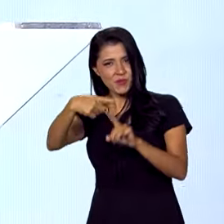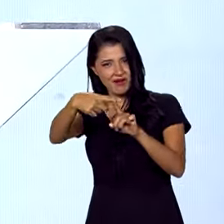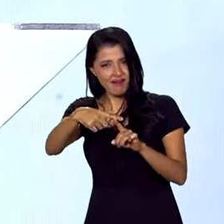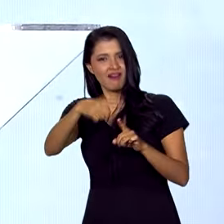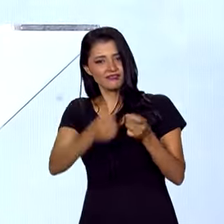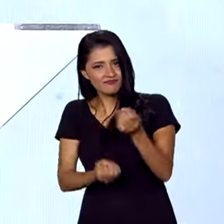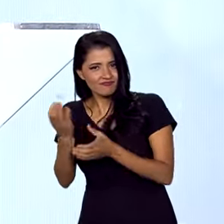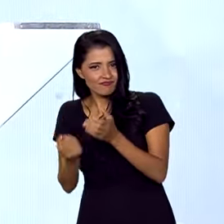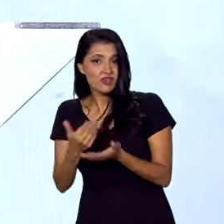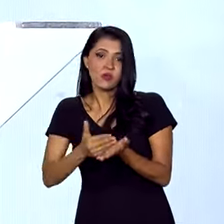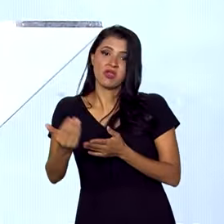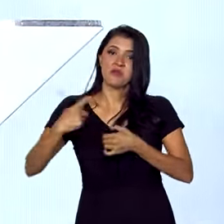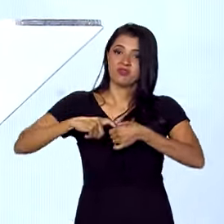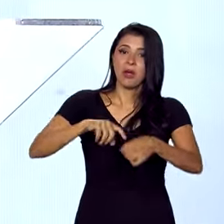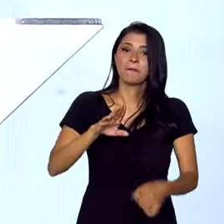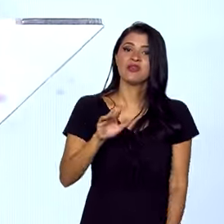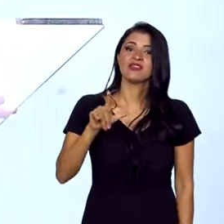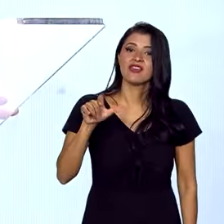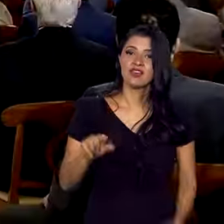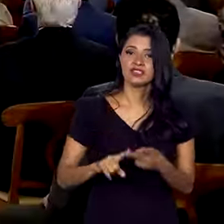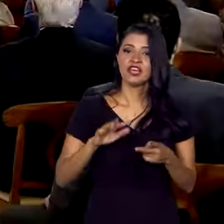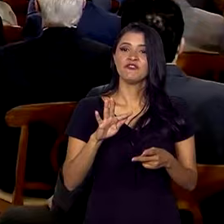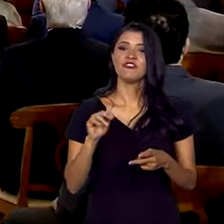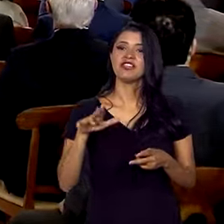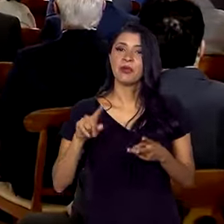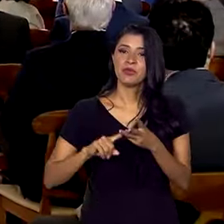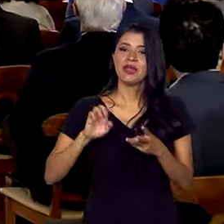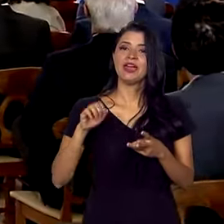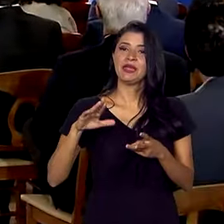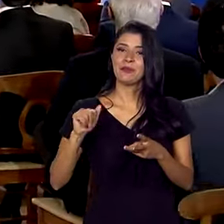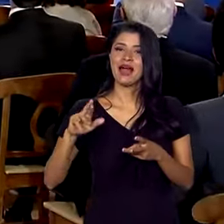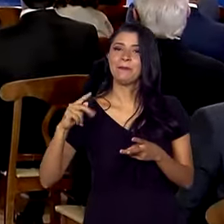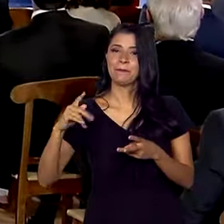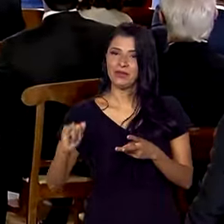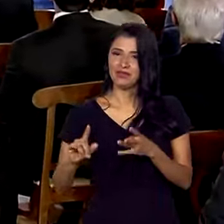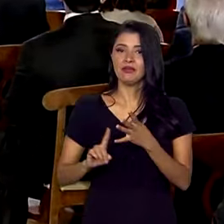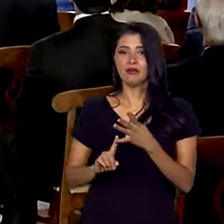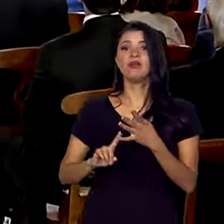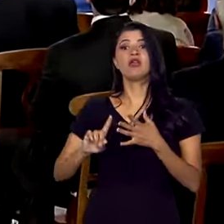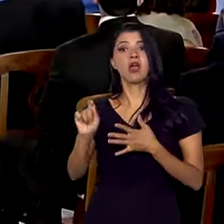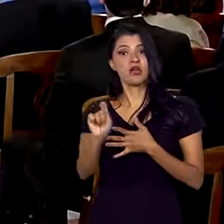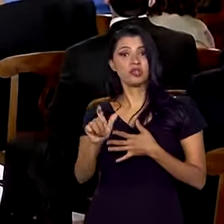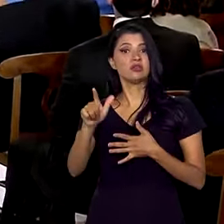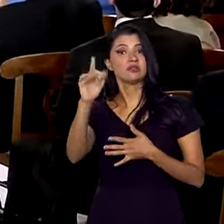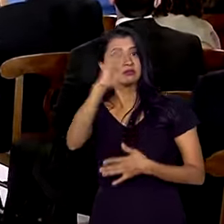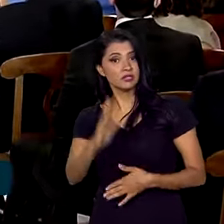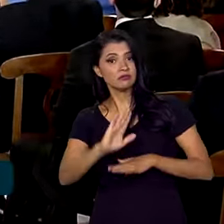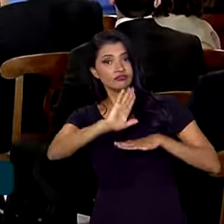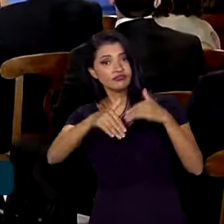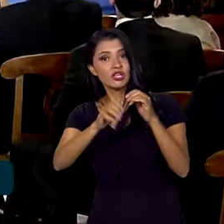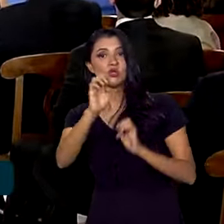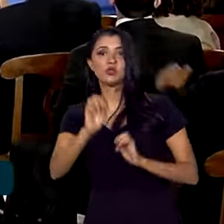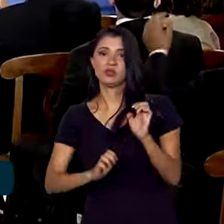parcerias com o BNDES, FINEP, Embrapi, além da Agência Brasileira de Desenvolvimento